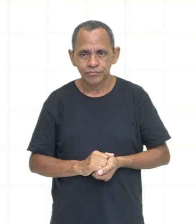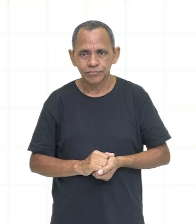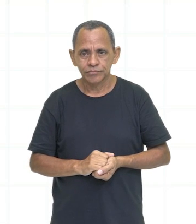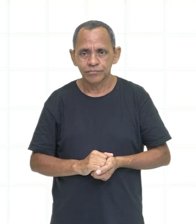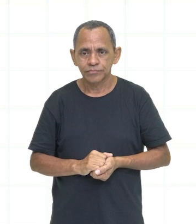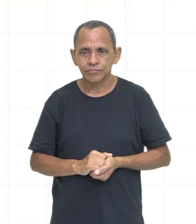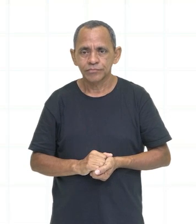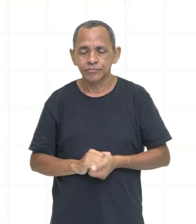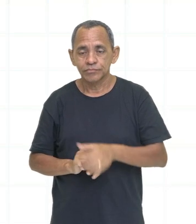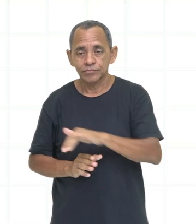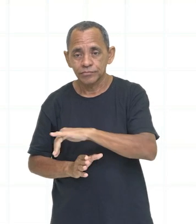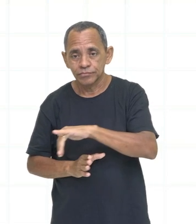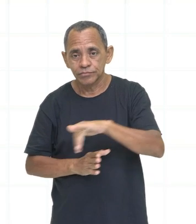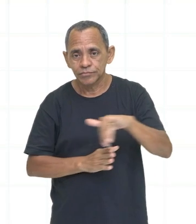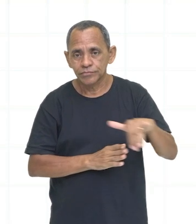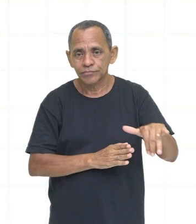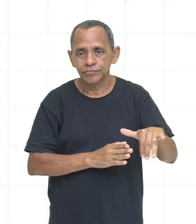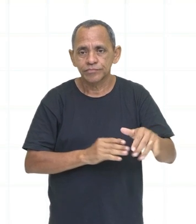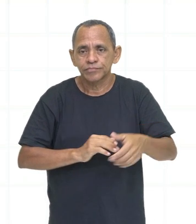Continuando.